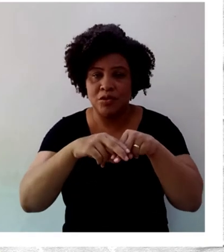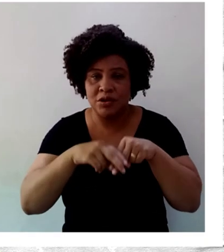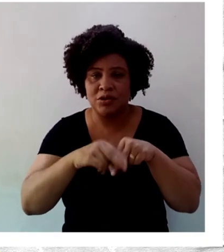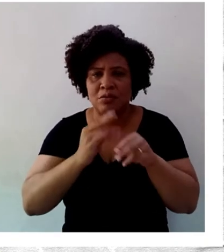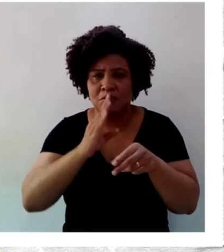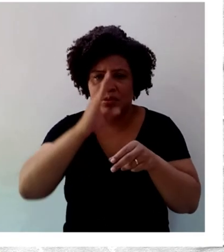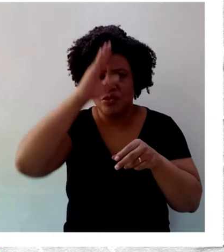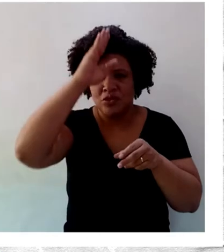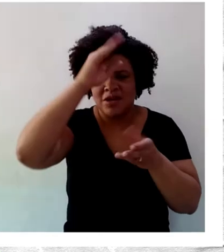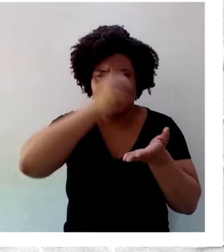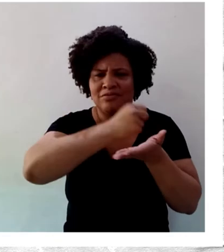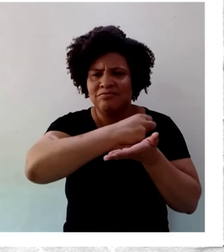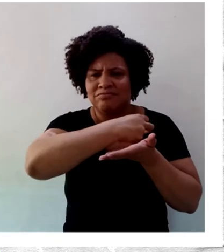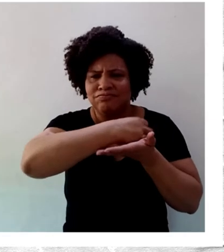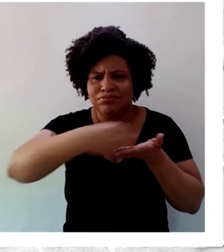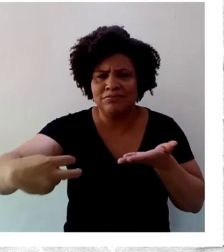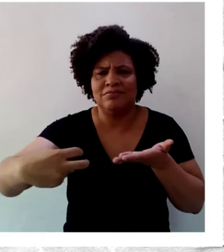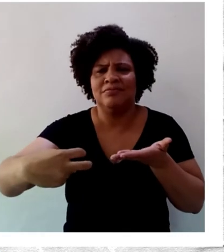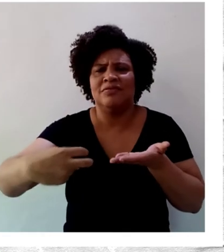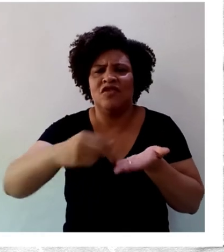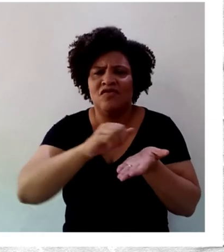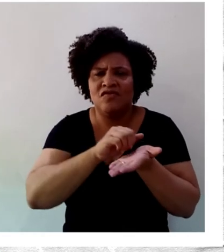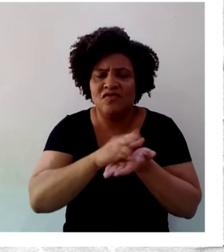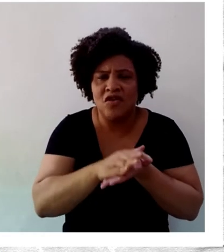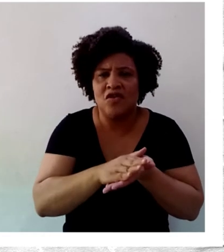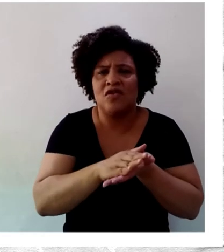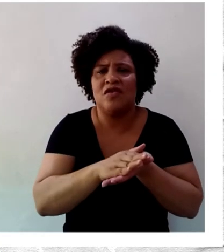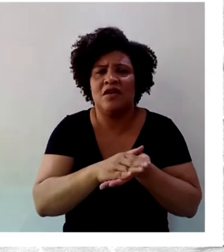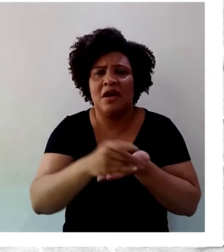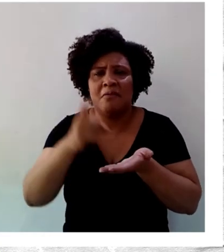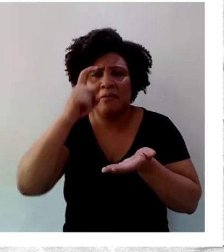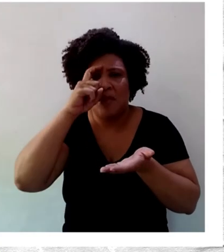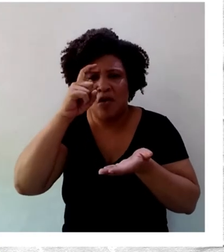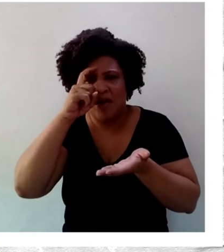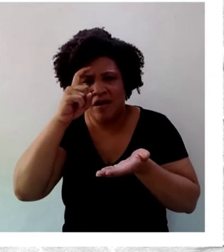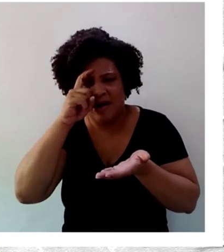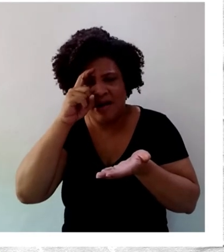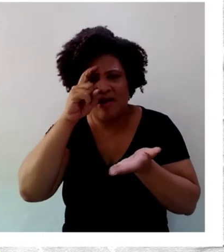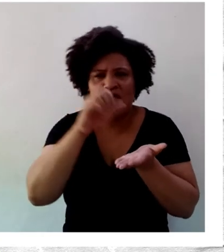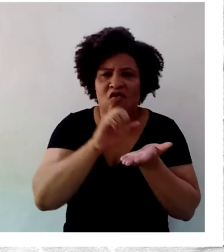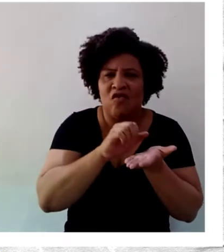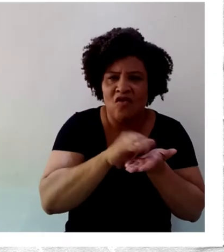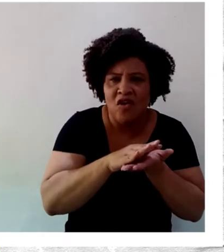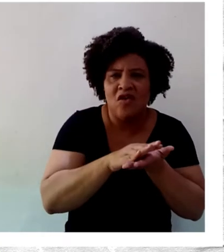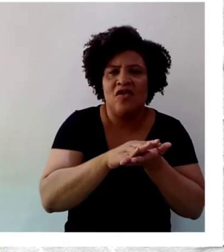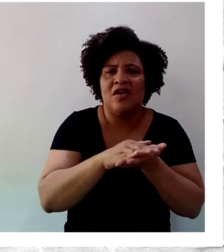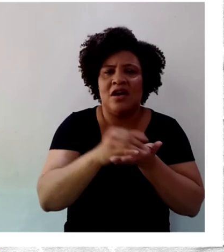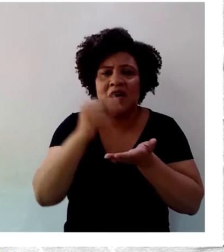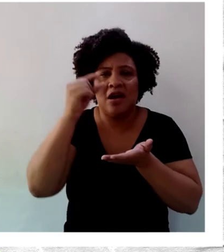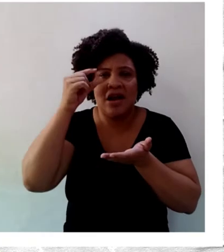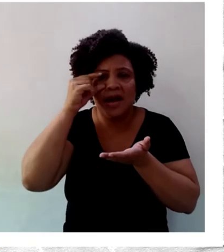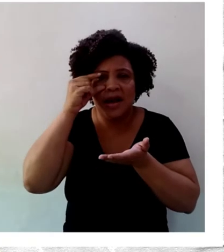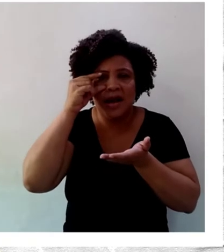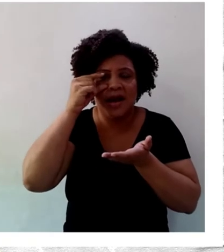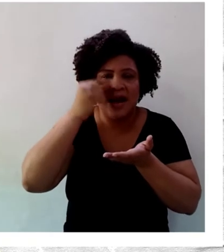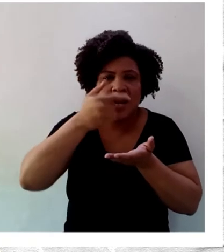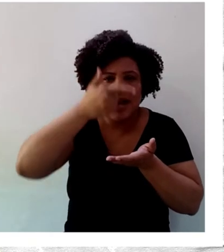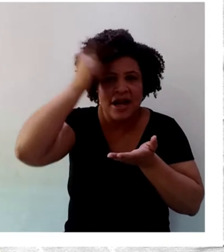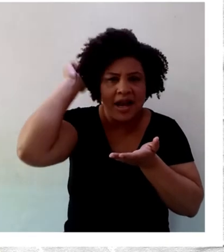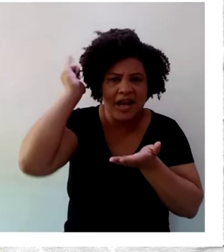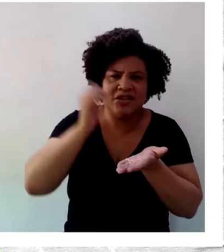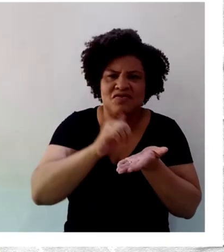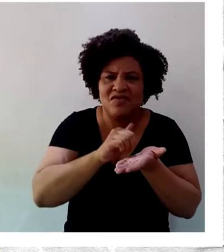Bolsonaro, fora Mourão, fora Guedes, fora todo este governo e suas políticas.